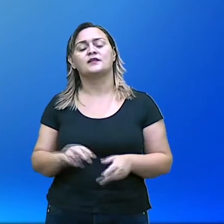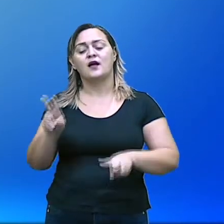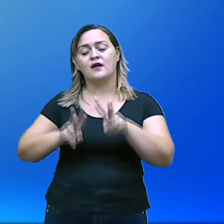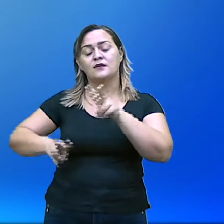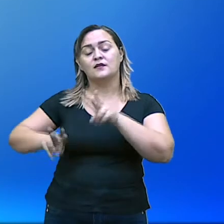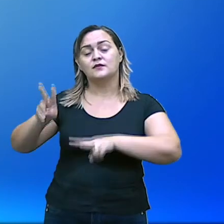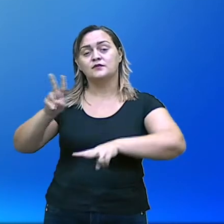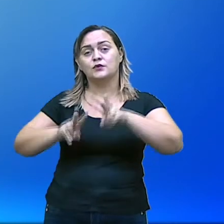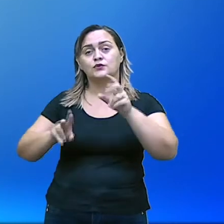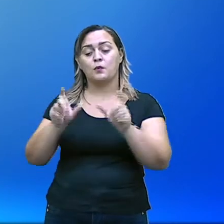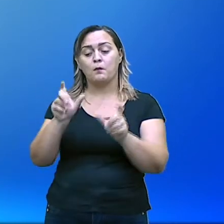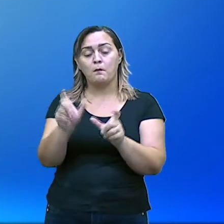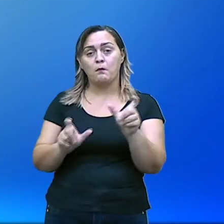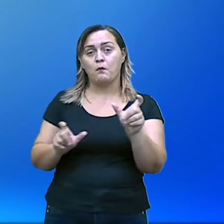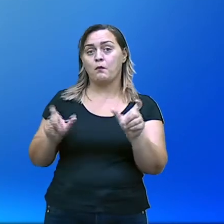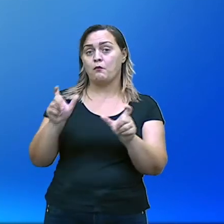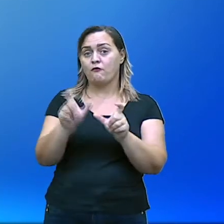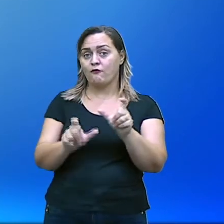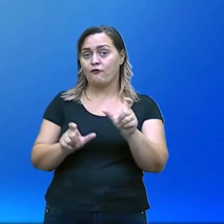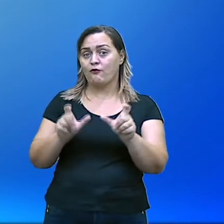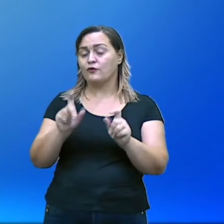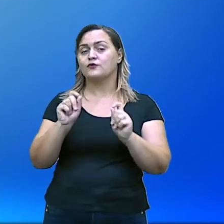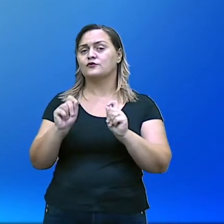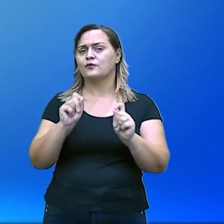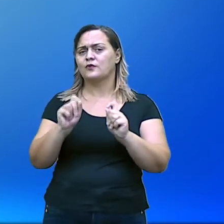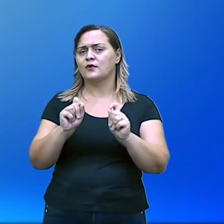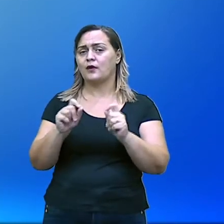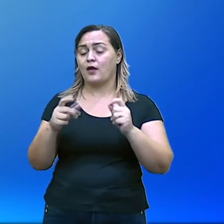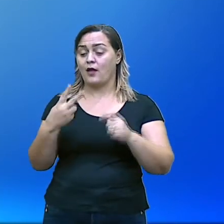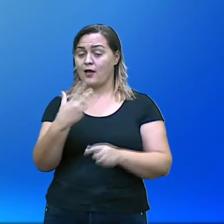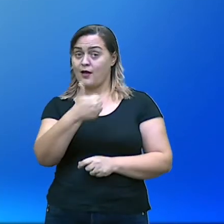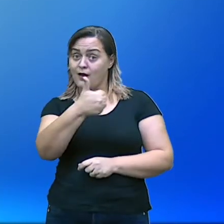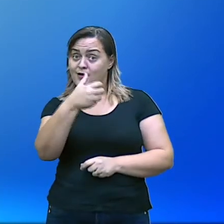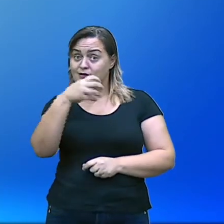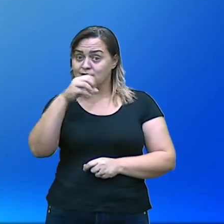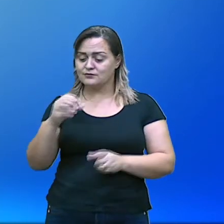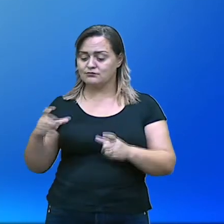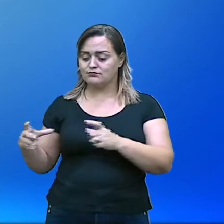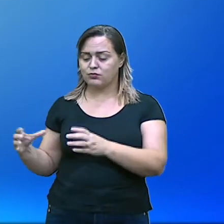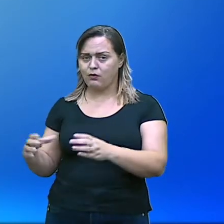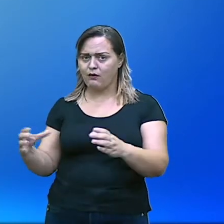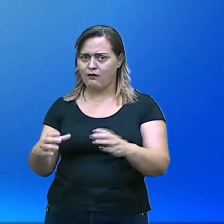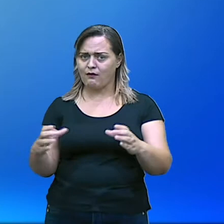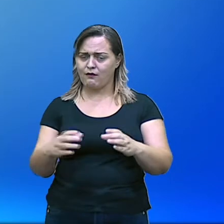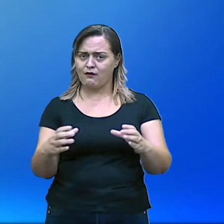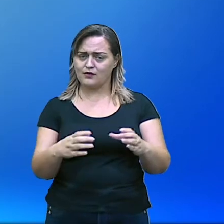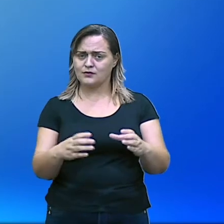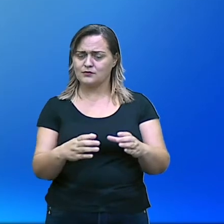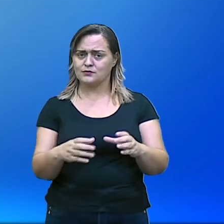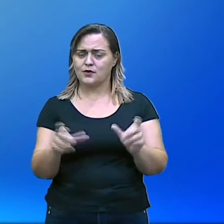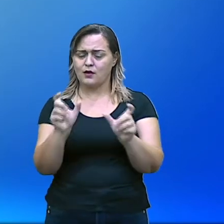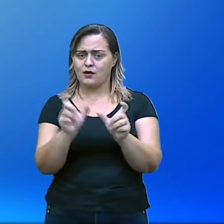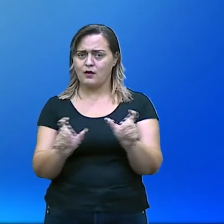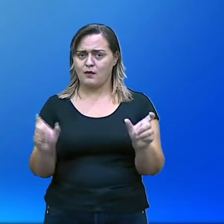Dez classes gramaticais. Entretanto, se a análise é sintática, busque descobrir